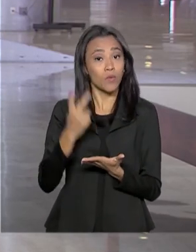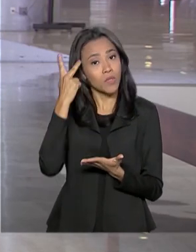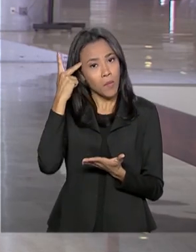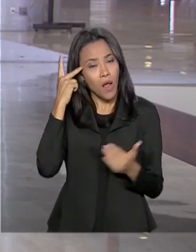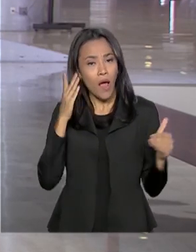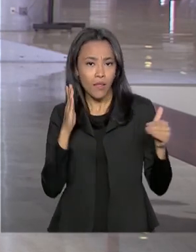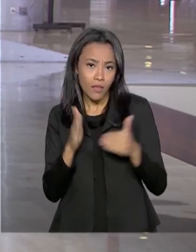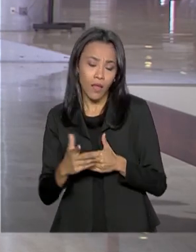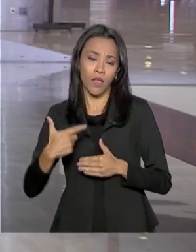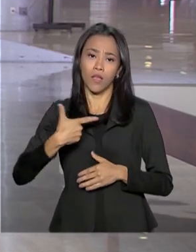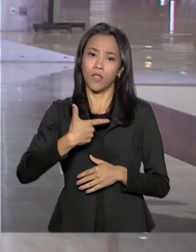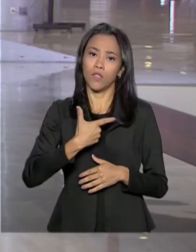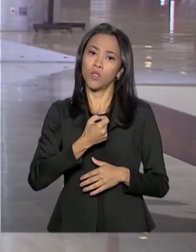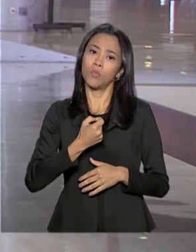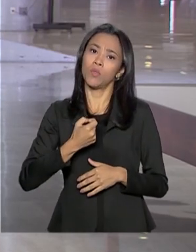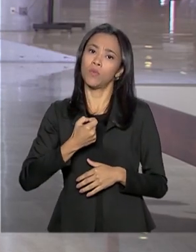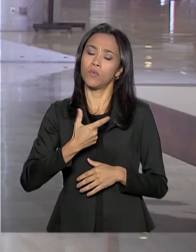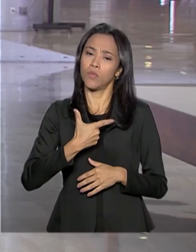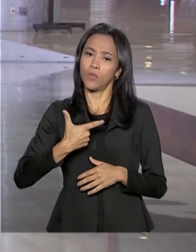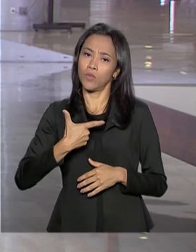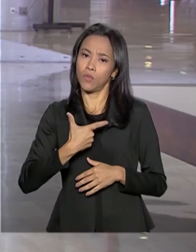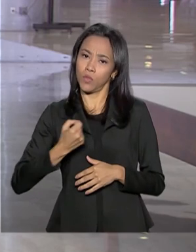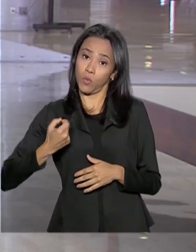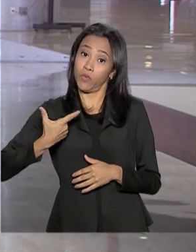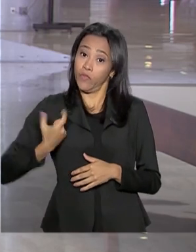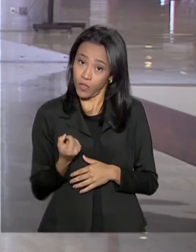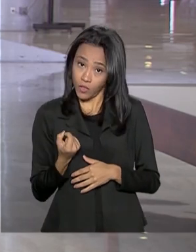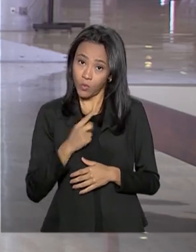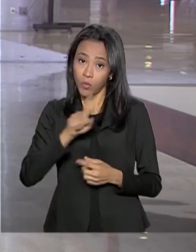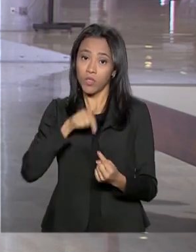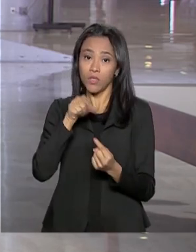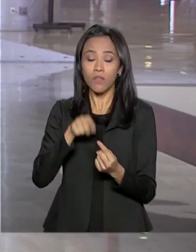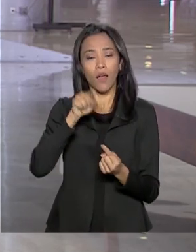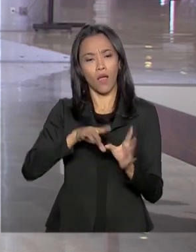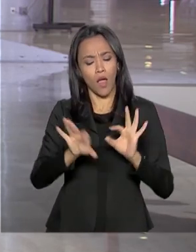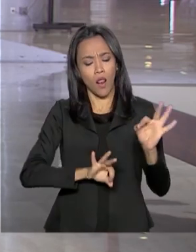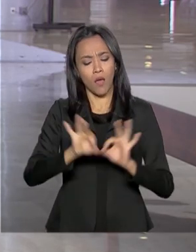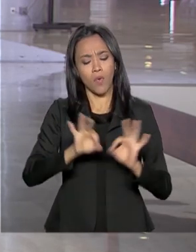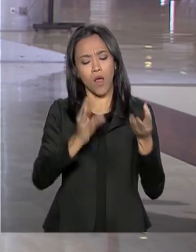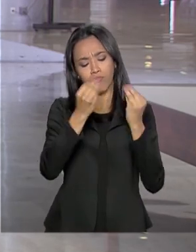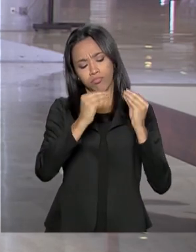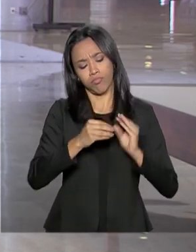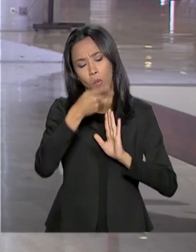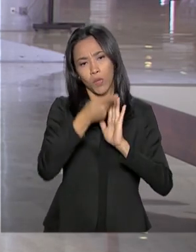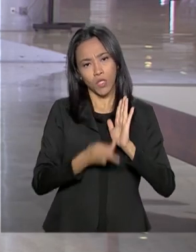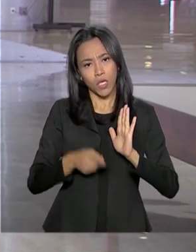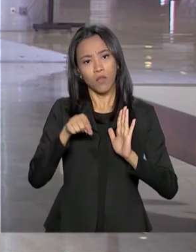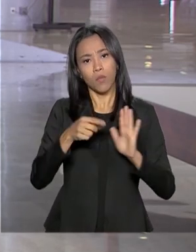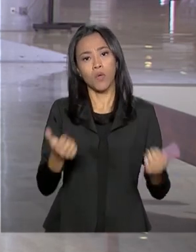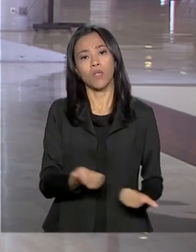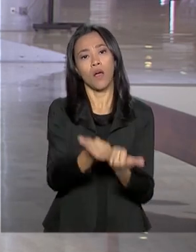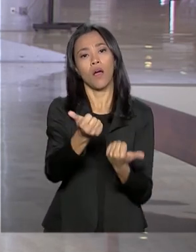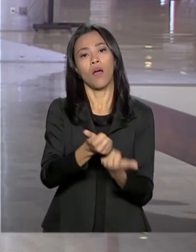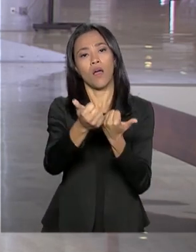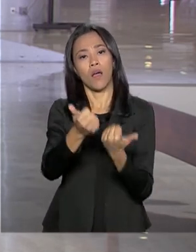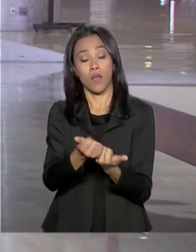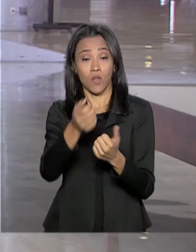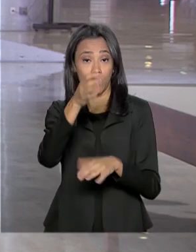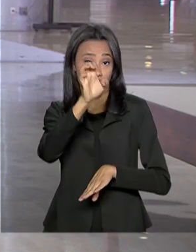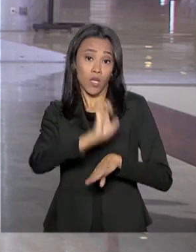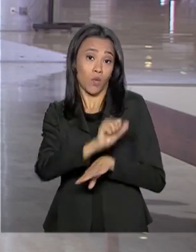2020. A ideia é fazer um projeto que desenvolva o Rio de Janeiro com o uso de novas